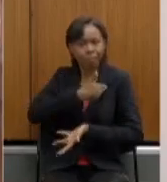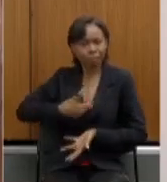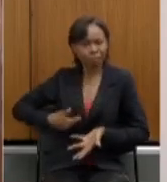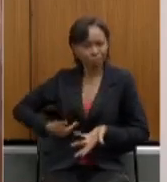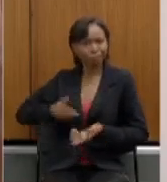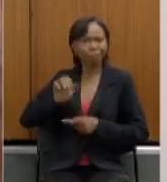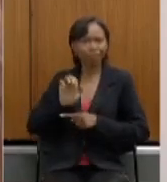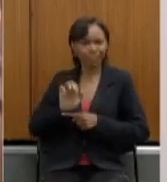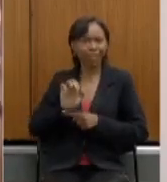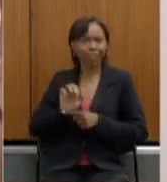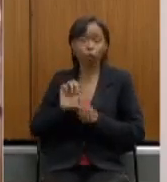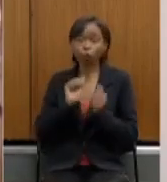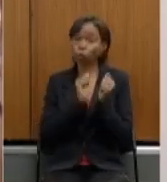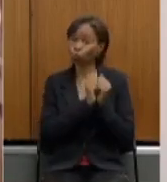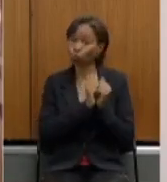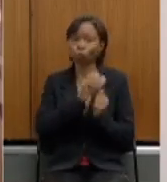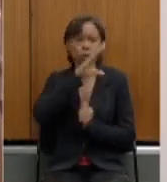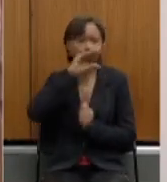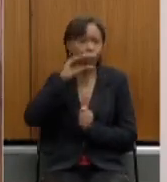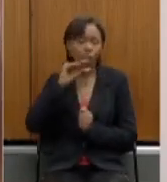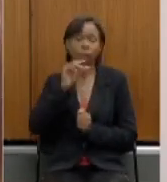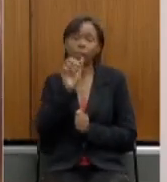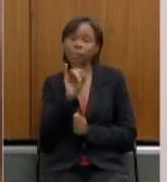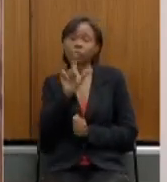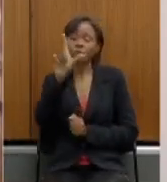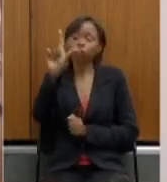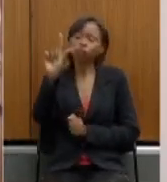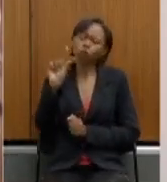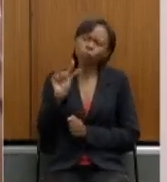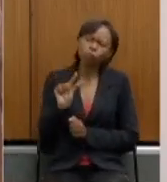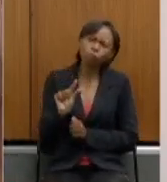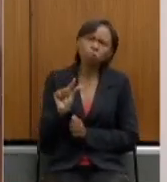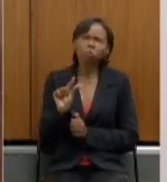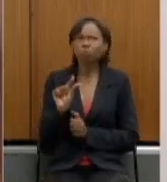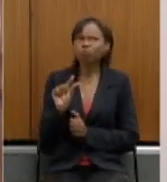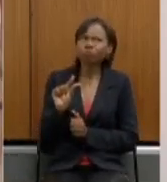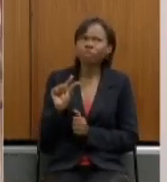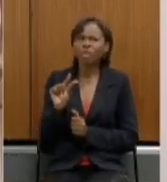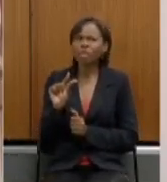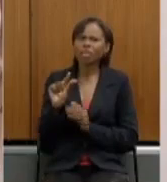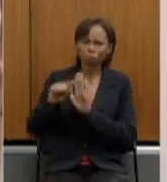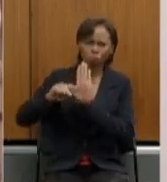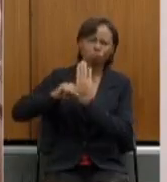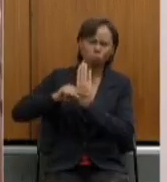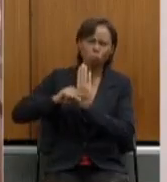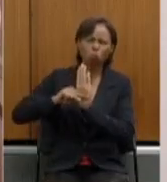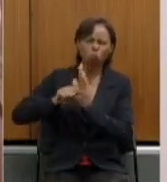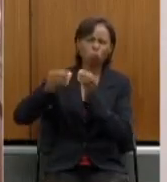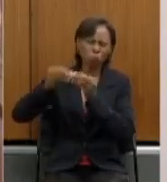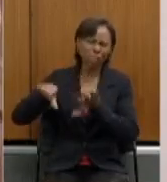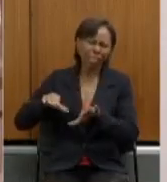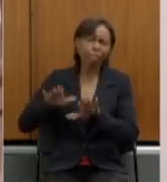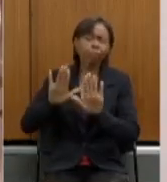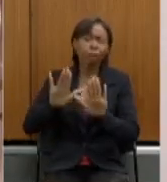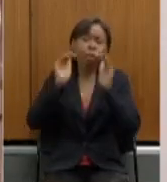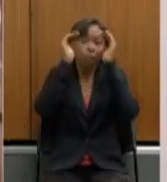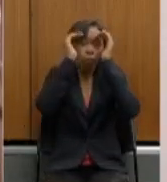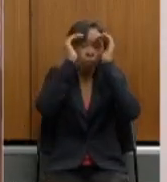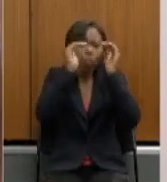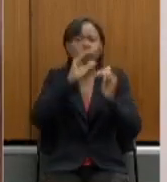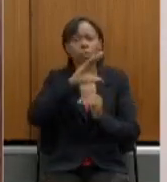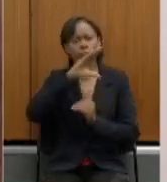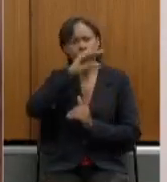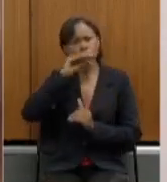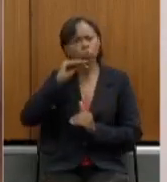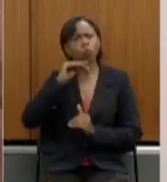diminuindo aquilo que seria vamos dizer a redução do déficit que em respeito ao servidor público